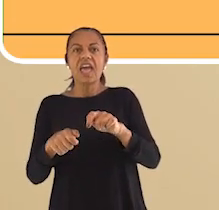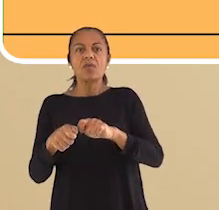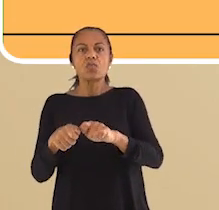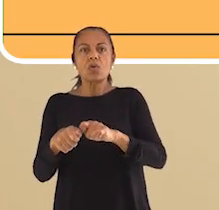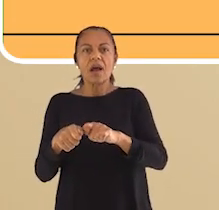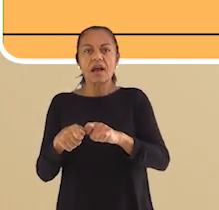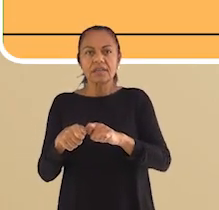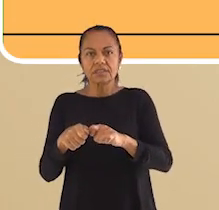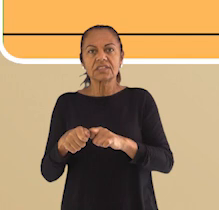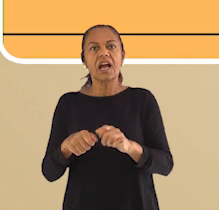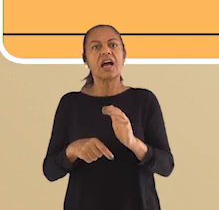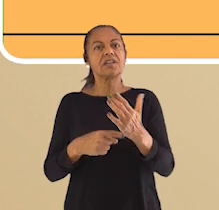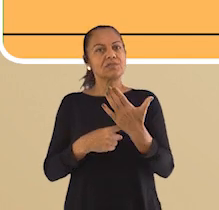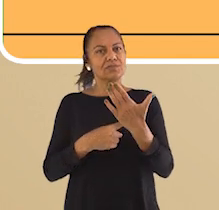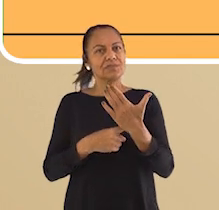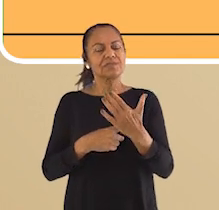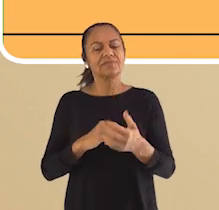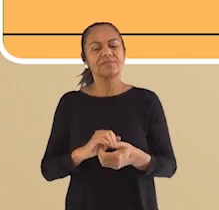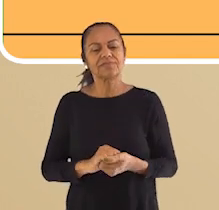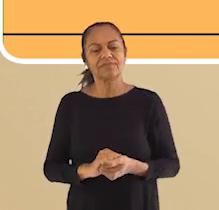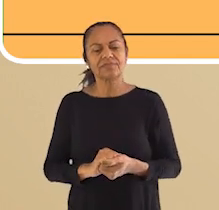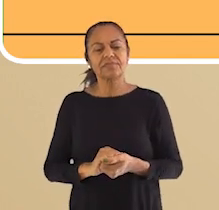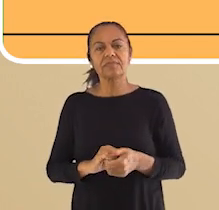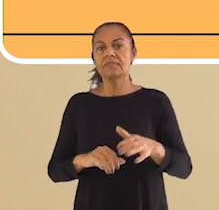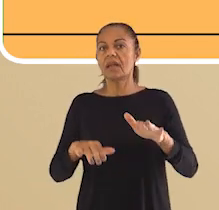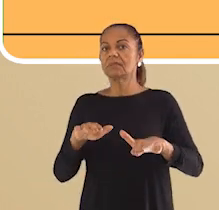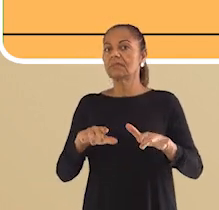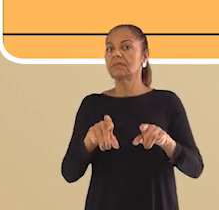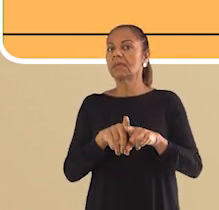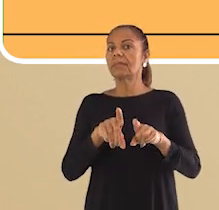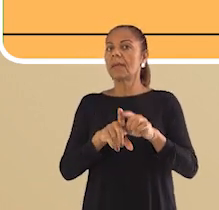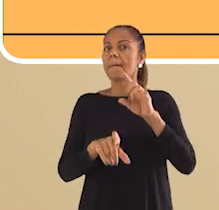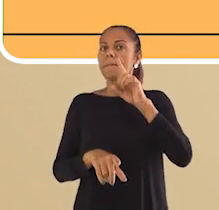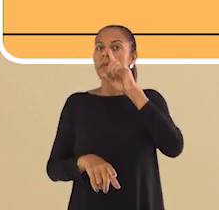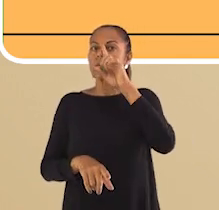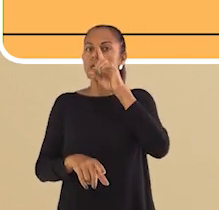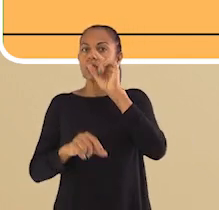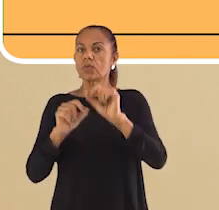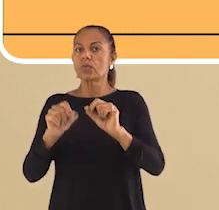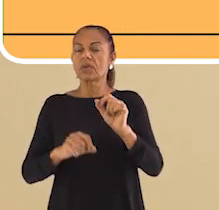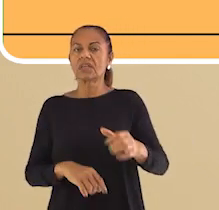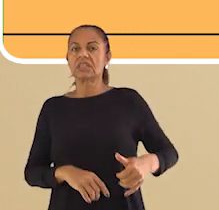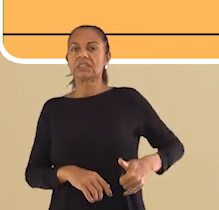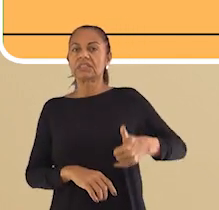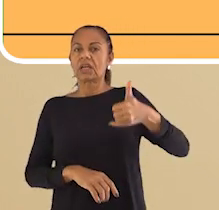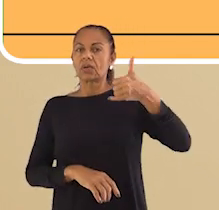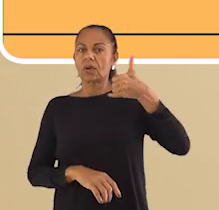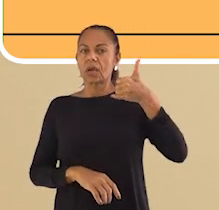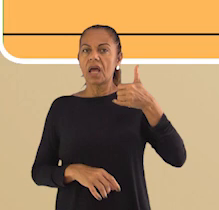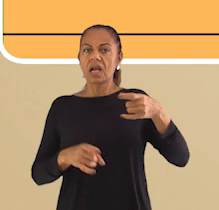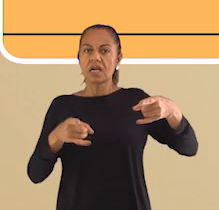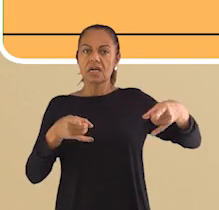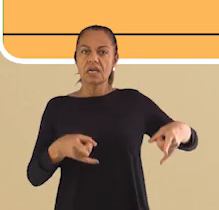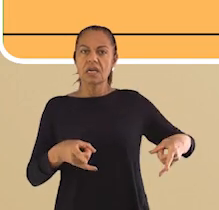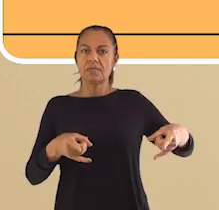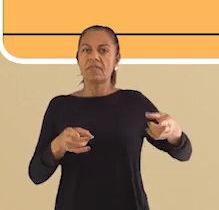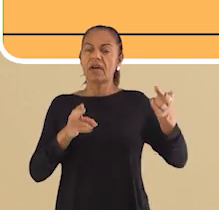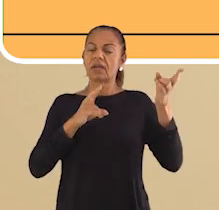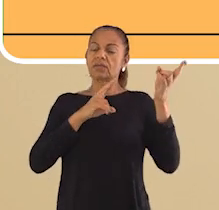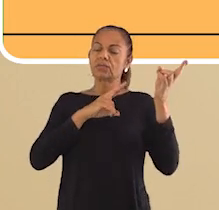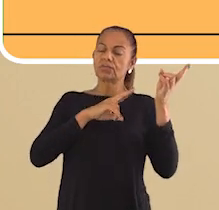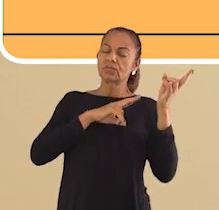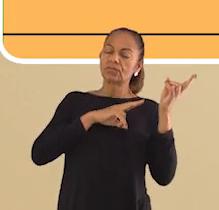está carregando. Muita gente dorme com o celular embaixo do travesseiro, ou bem próximo. E às vezes, esse aparelho está